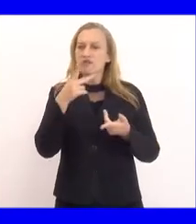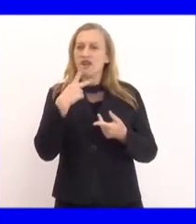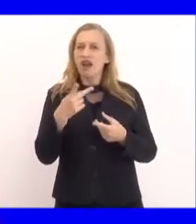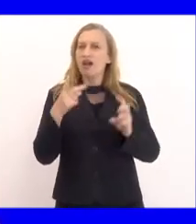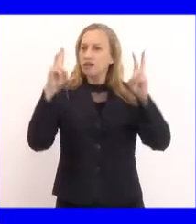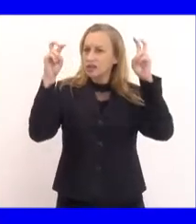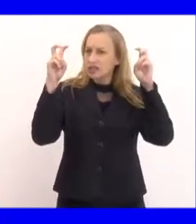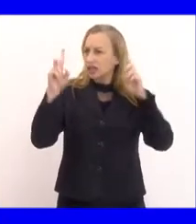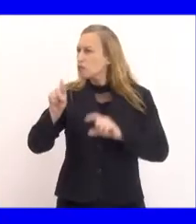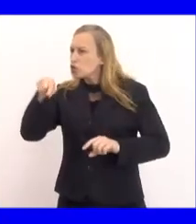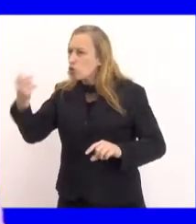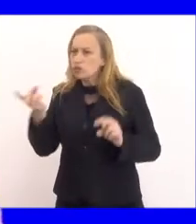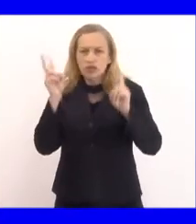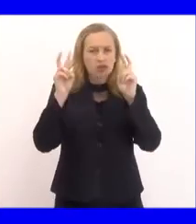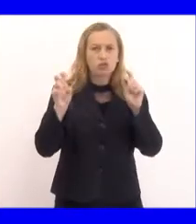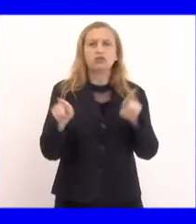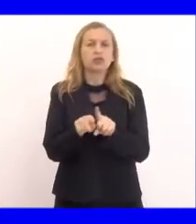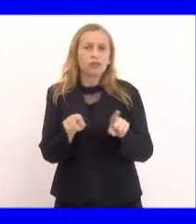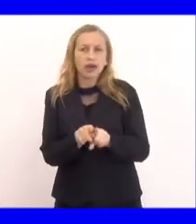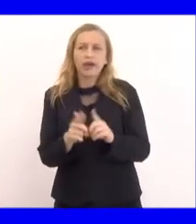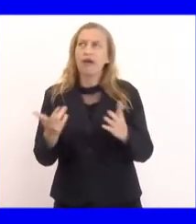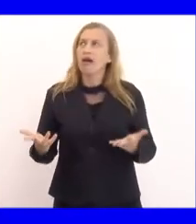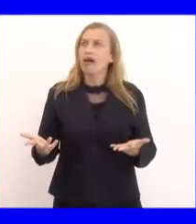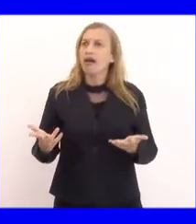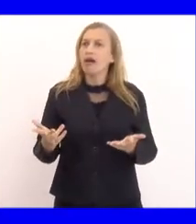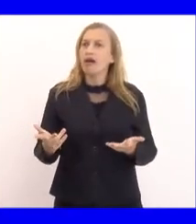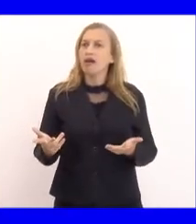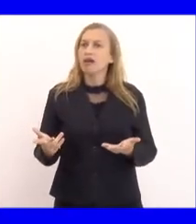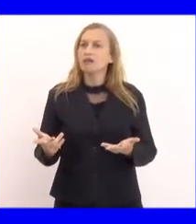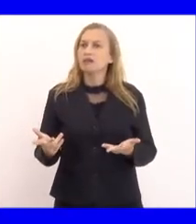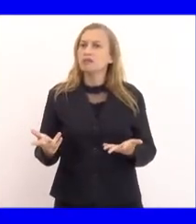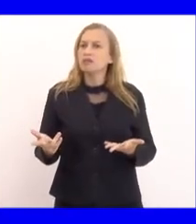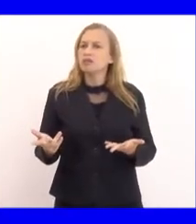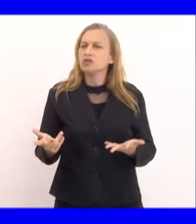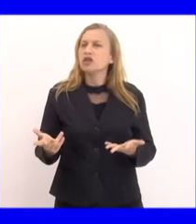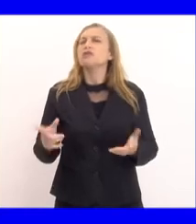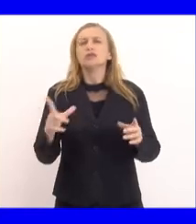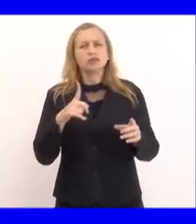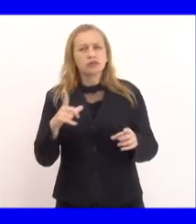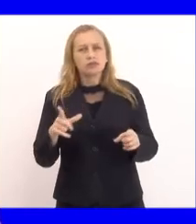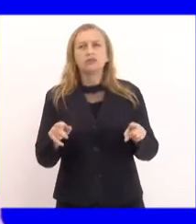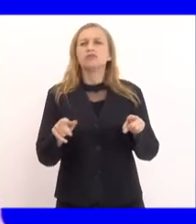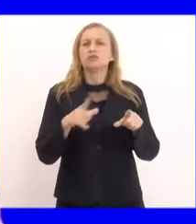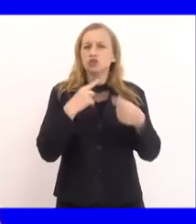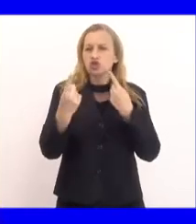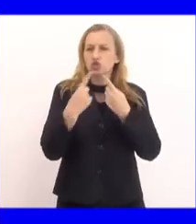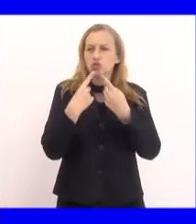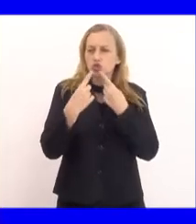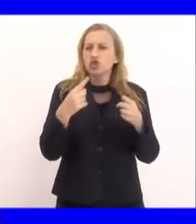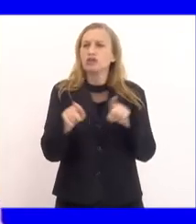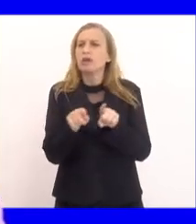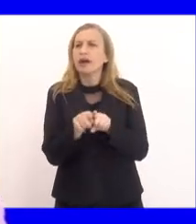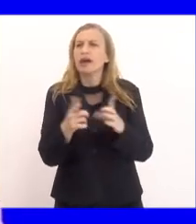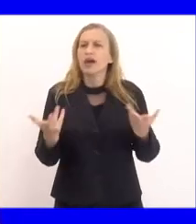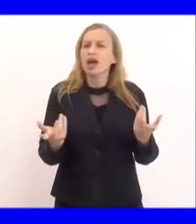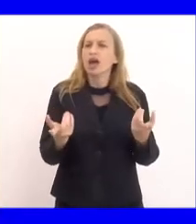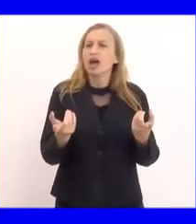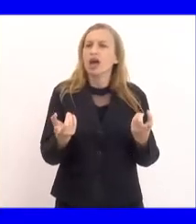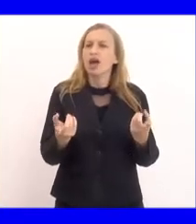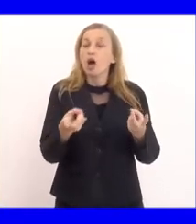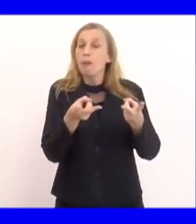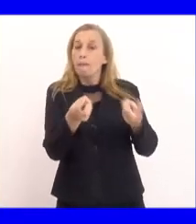falando sobre esse e outros assuntos e a gente vai também discutir, por exemplo, como que é